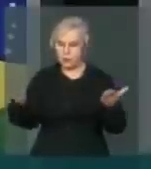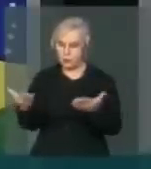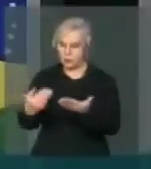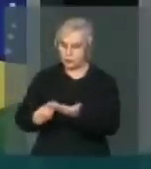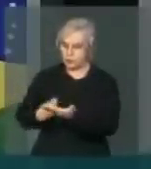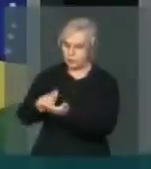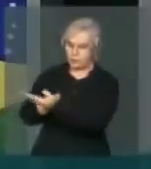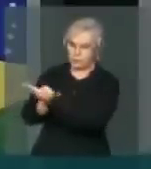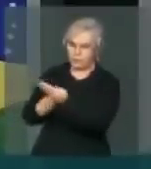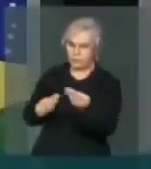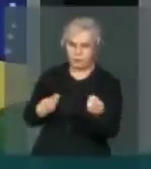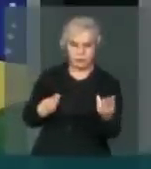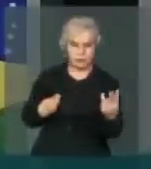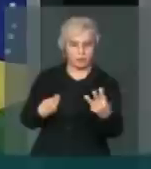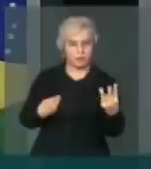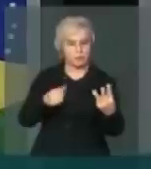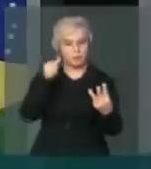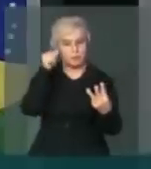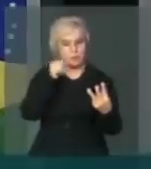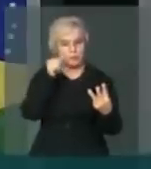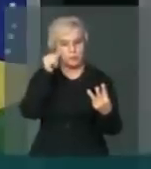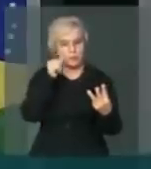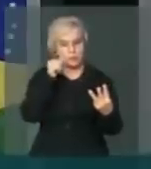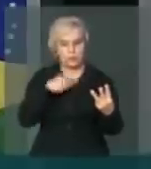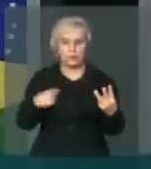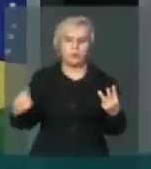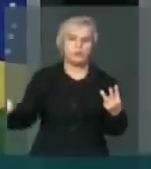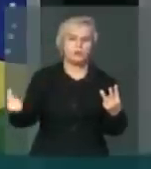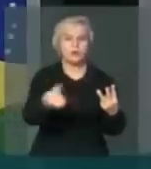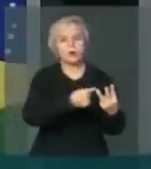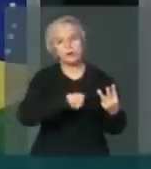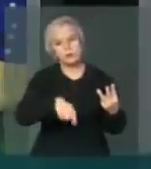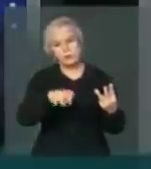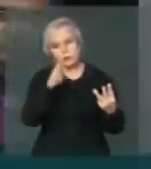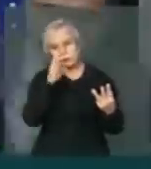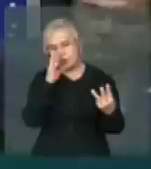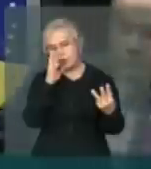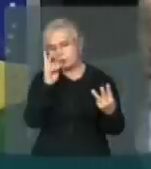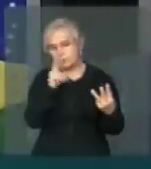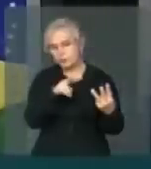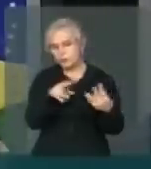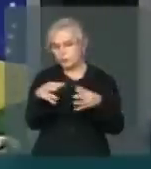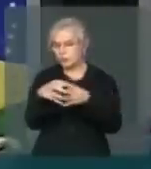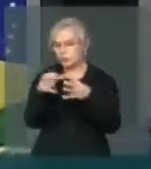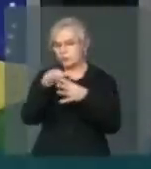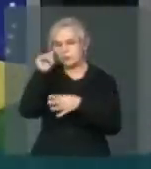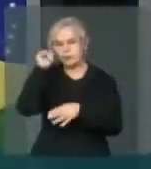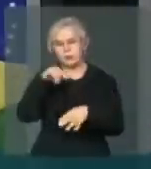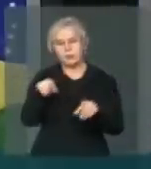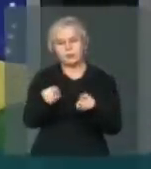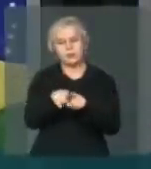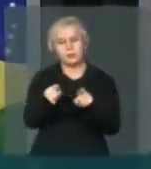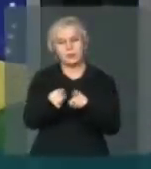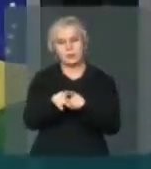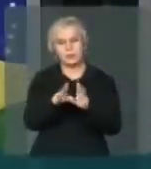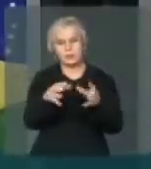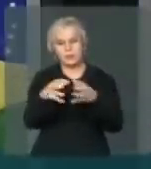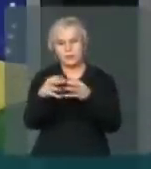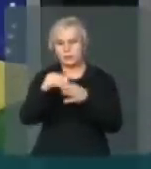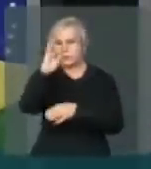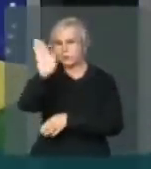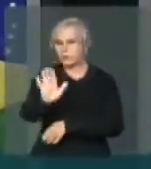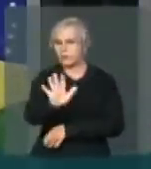dessas senhoras Exige por parte de todos nós Por parte da bancada feminina Por parte dos